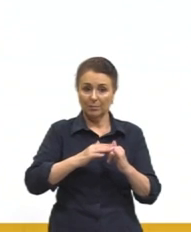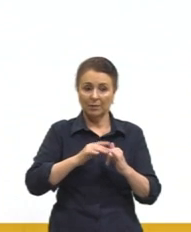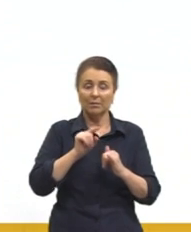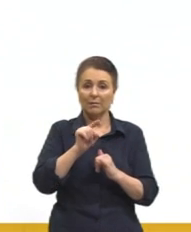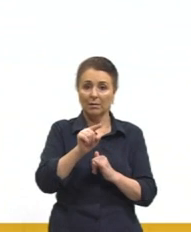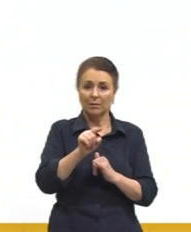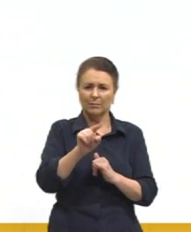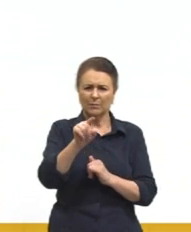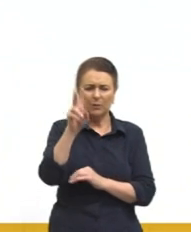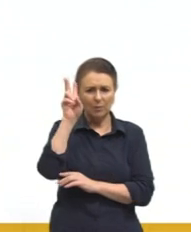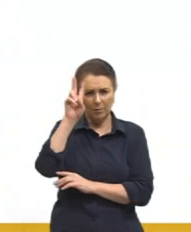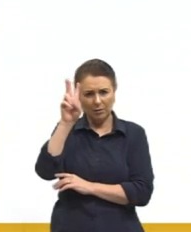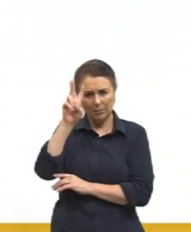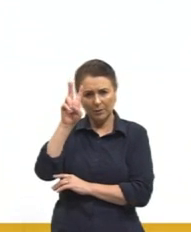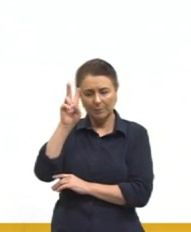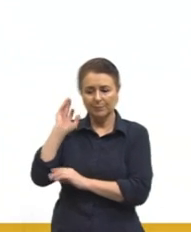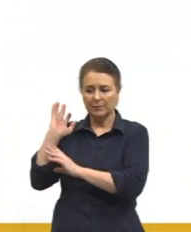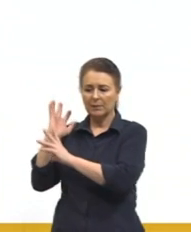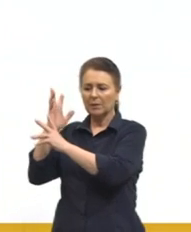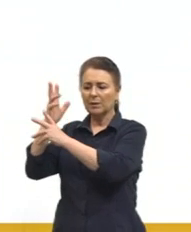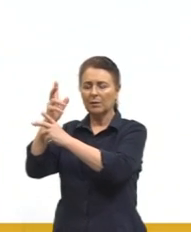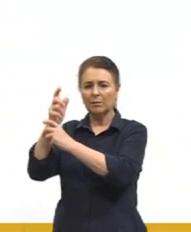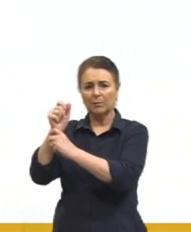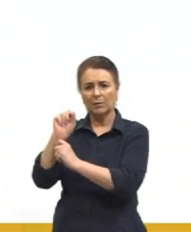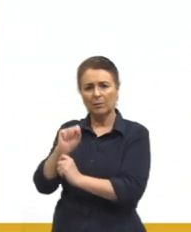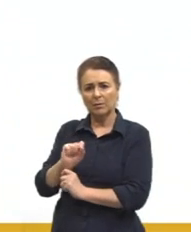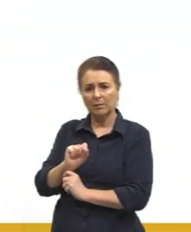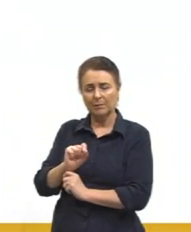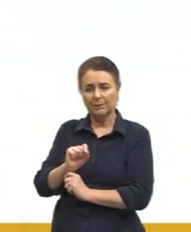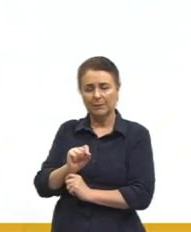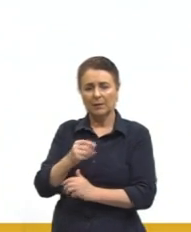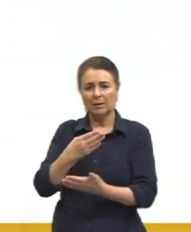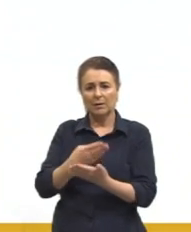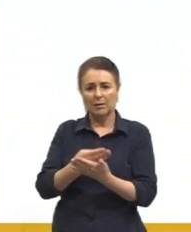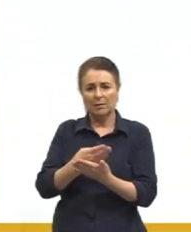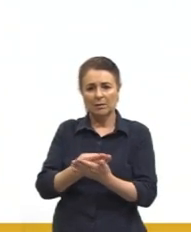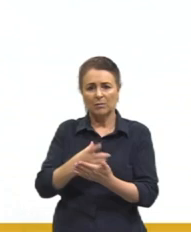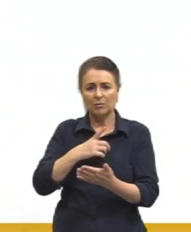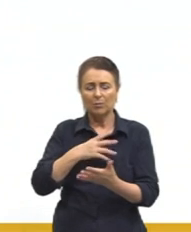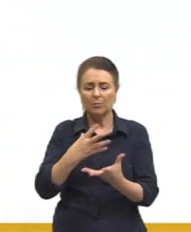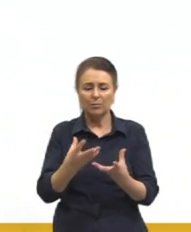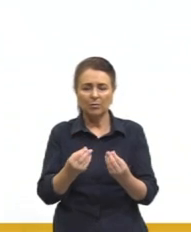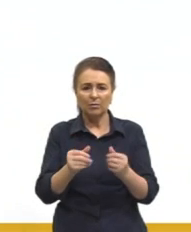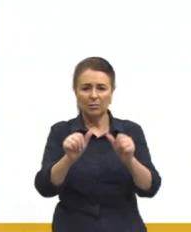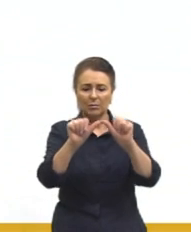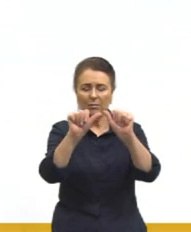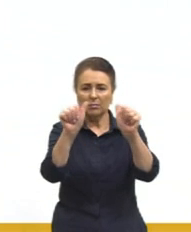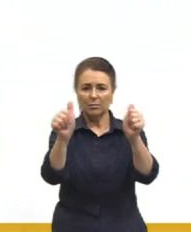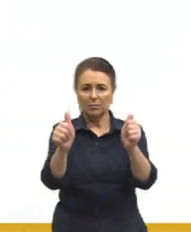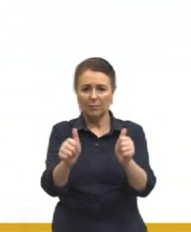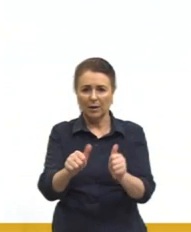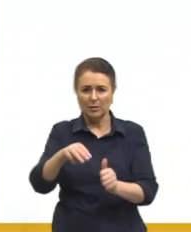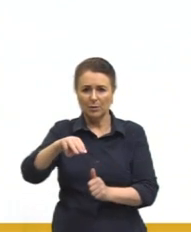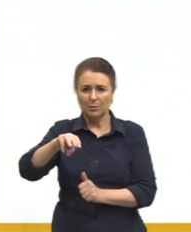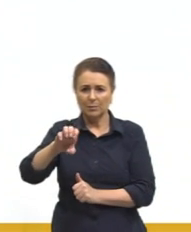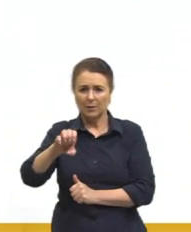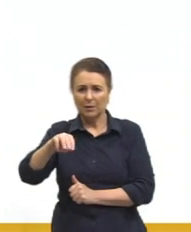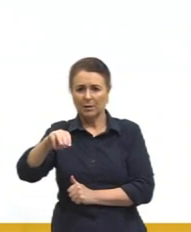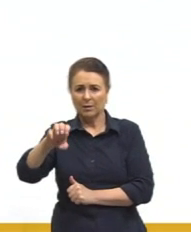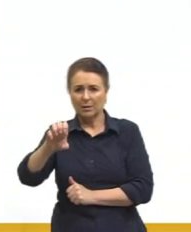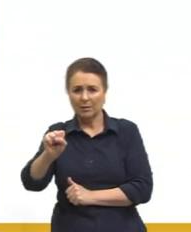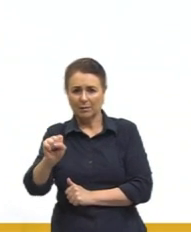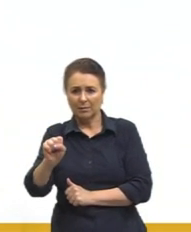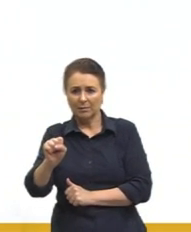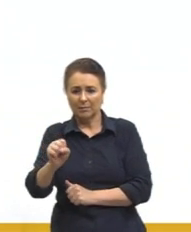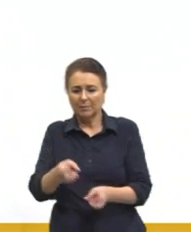tu, lembra, vai retomar que as aulas de redação, elas sempre tinham imagens, memes, para que a gente conseguisse